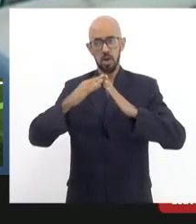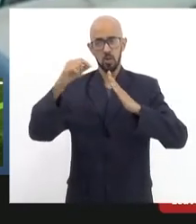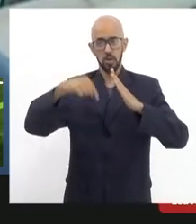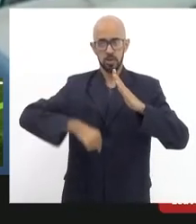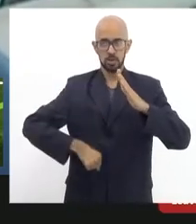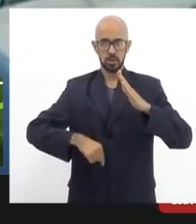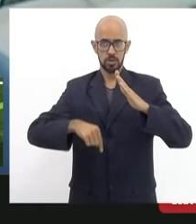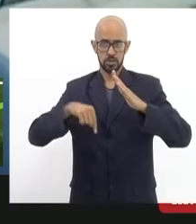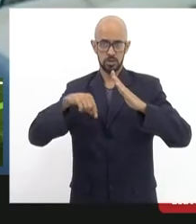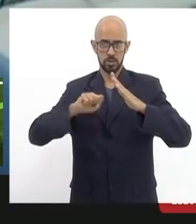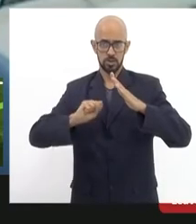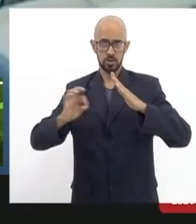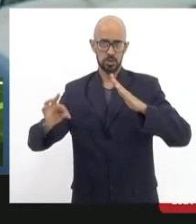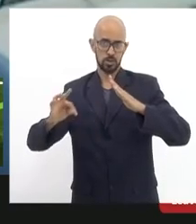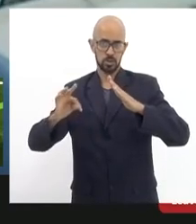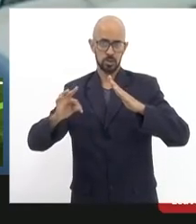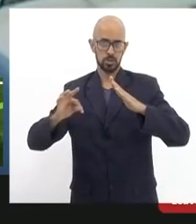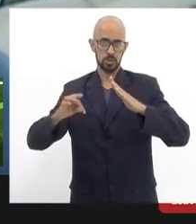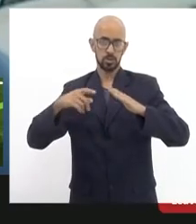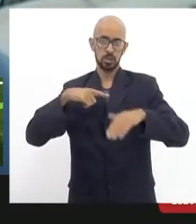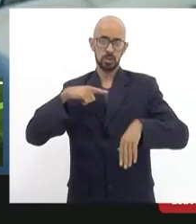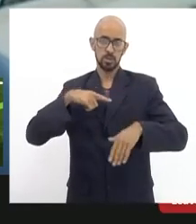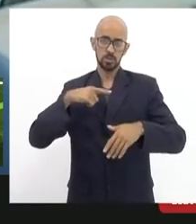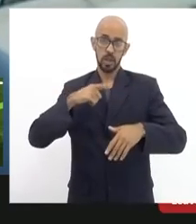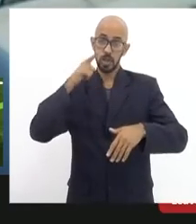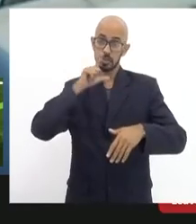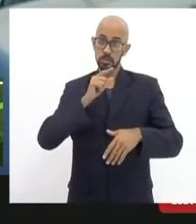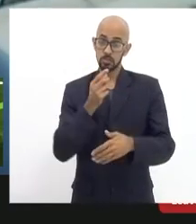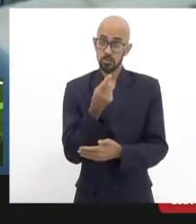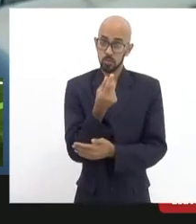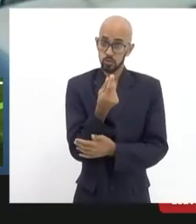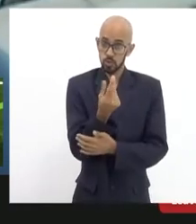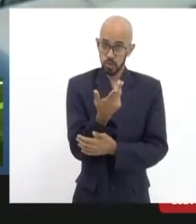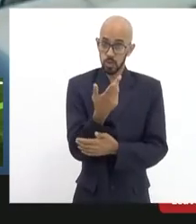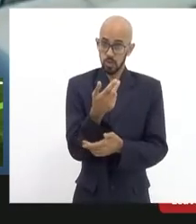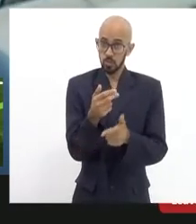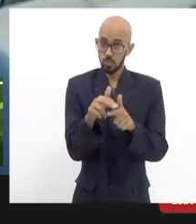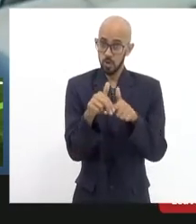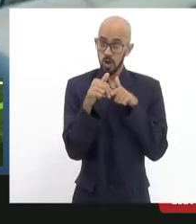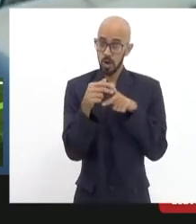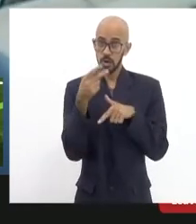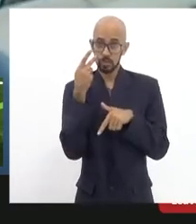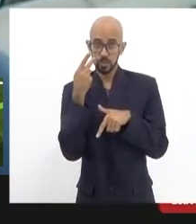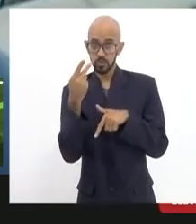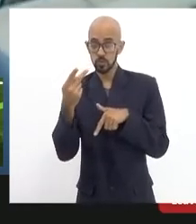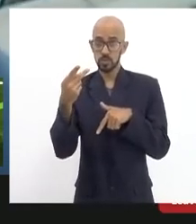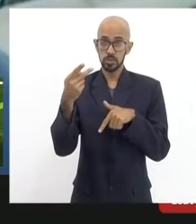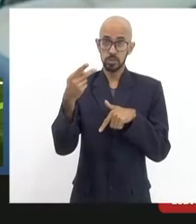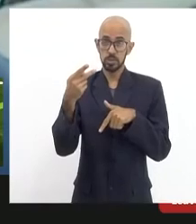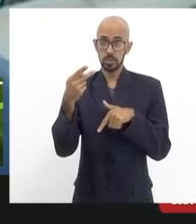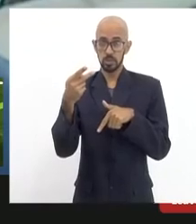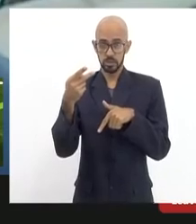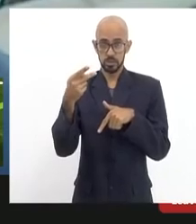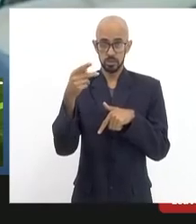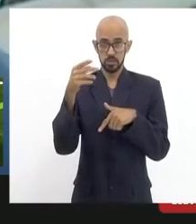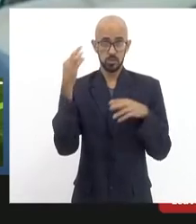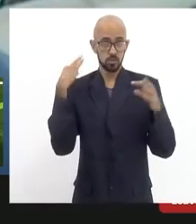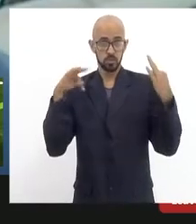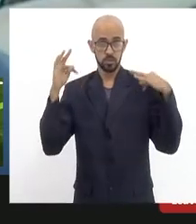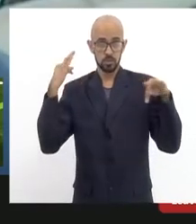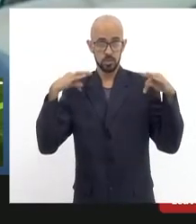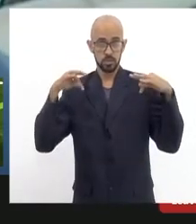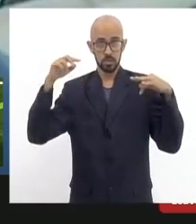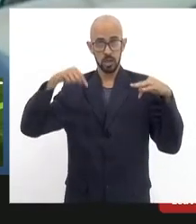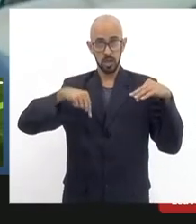e eles de alguma maneira são remunerados e são reconhecidos pela presença de visitantes dos ateliês deles que eles têm isso faz